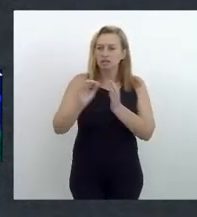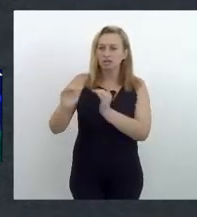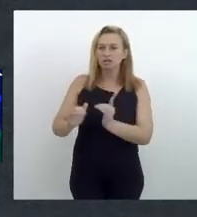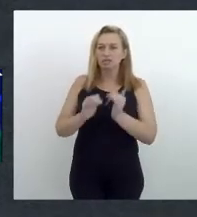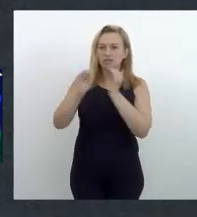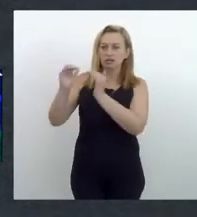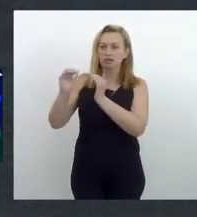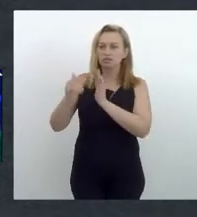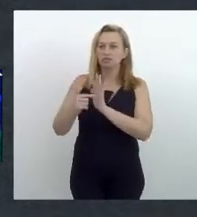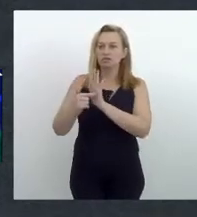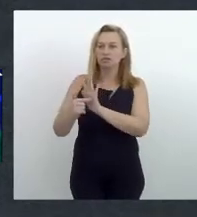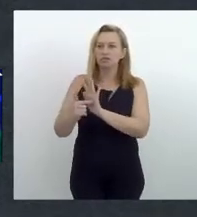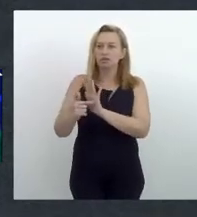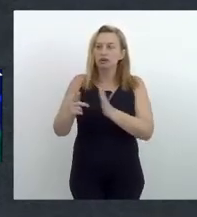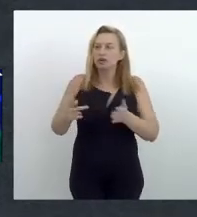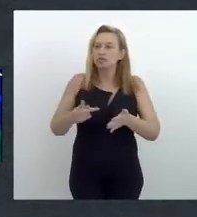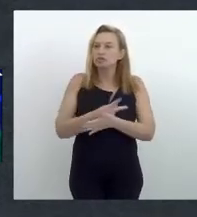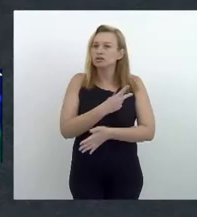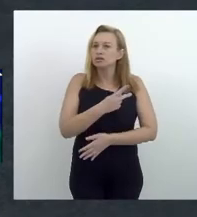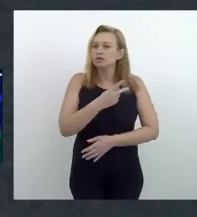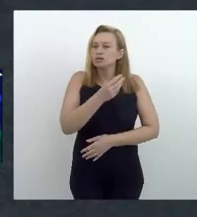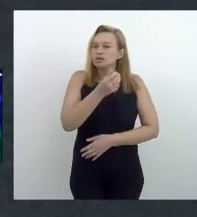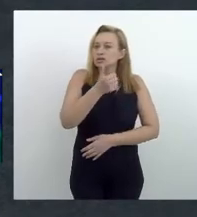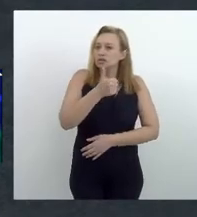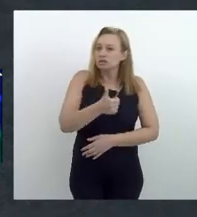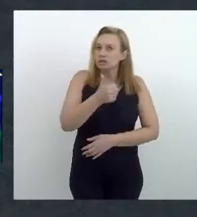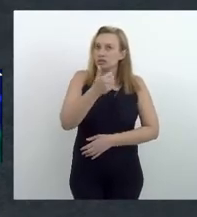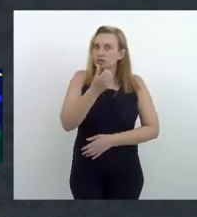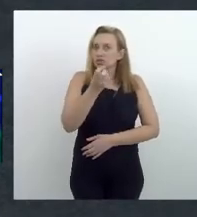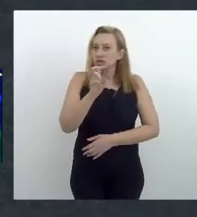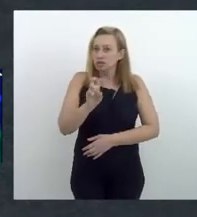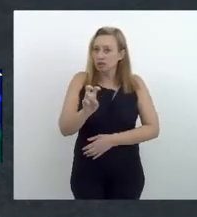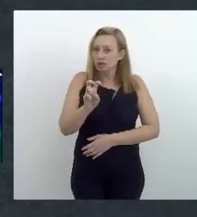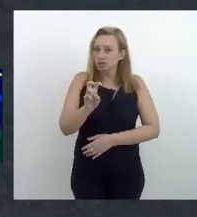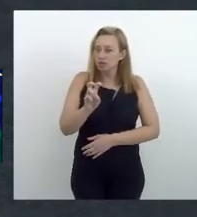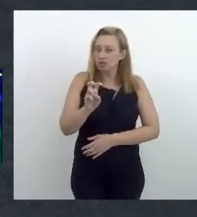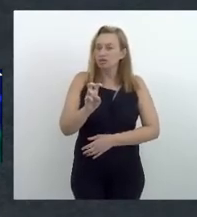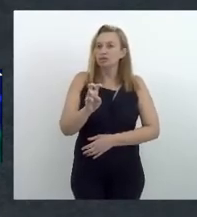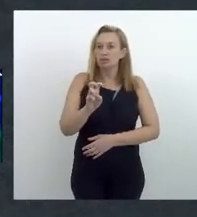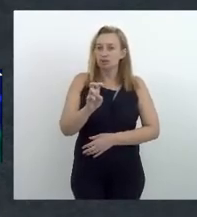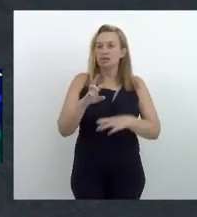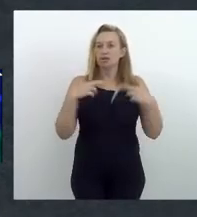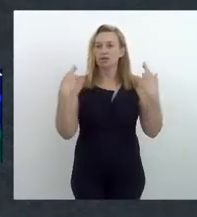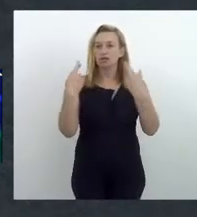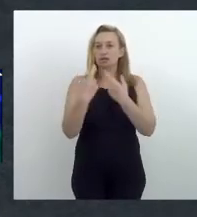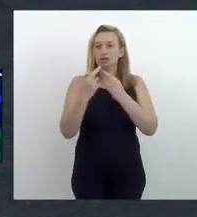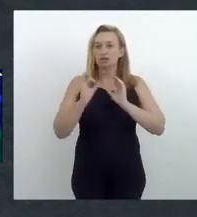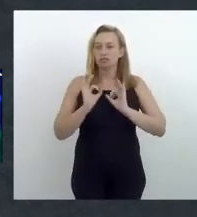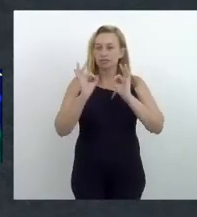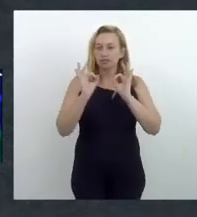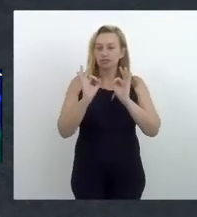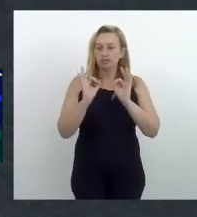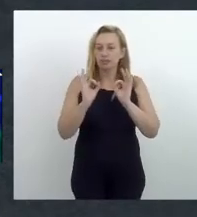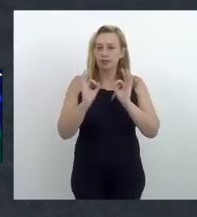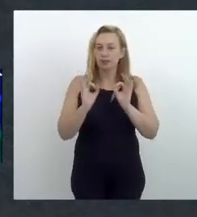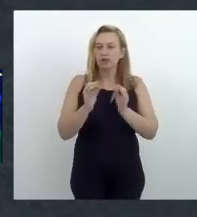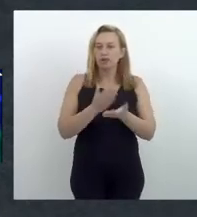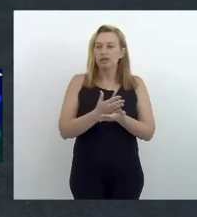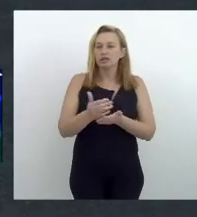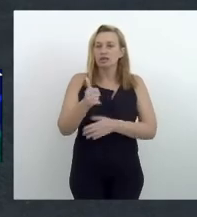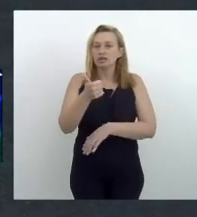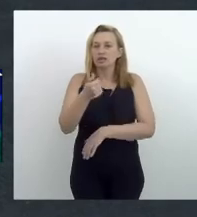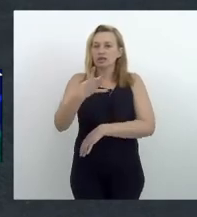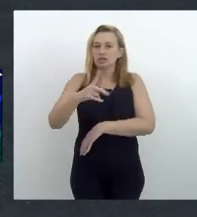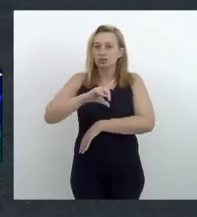exatidão o ocorrido na 75ª sessão ordinária que, iniciado às 14